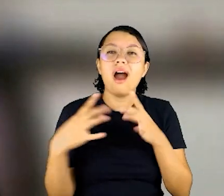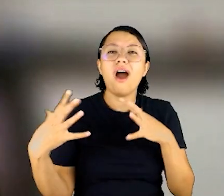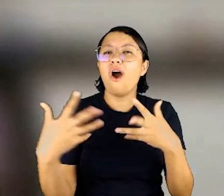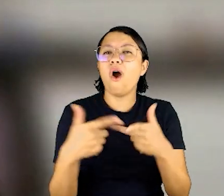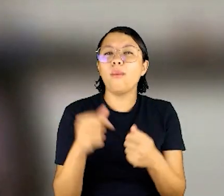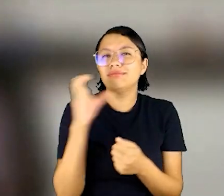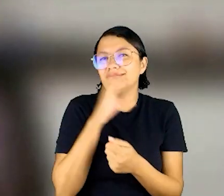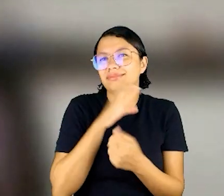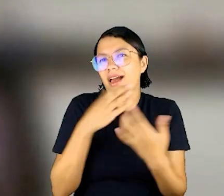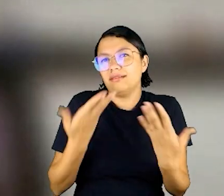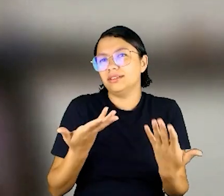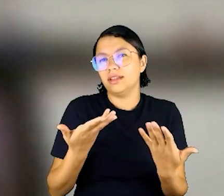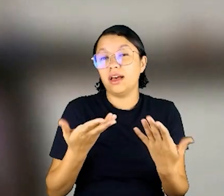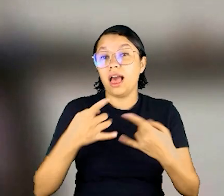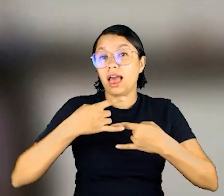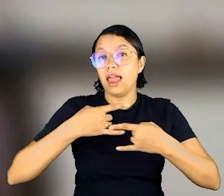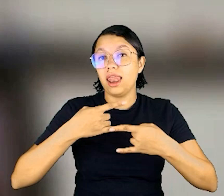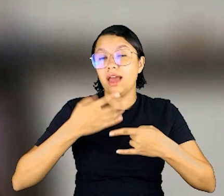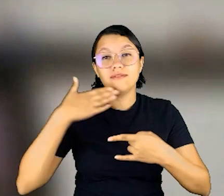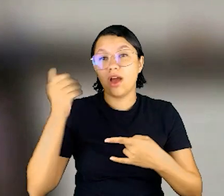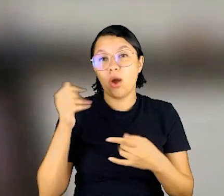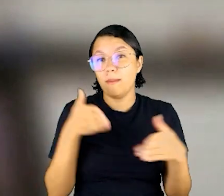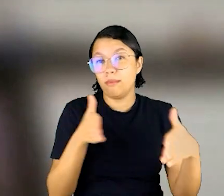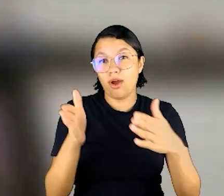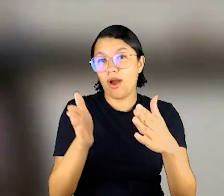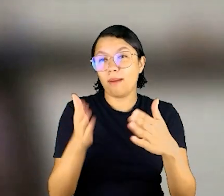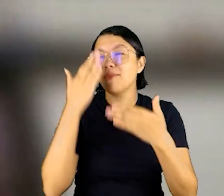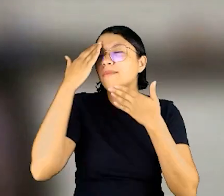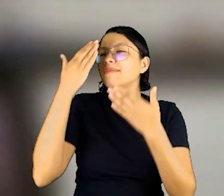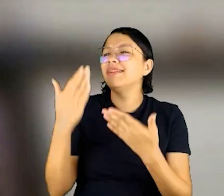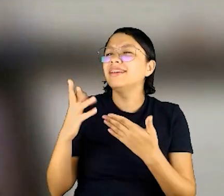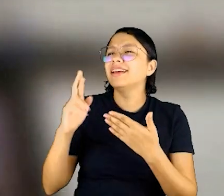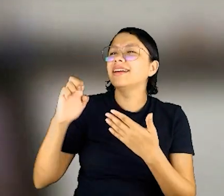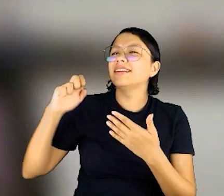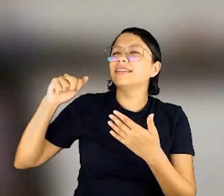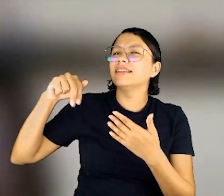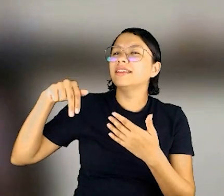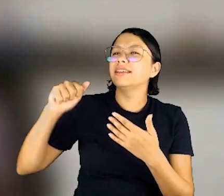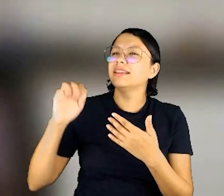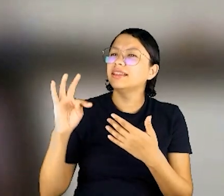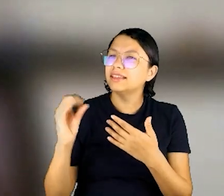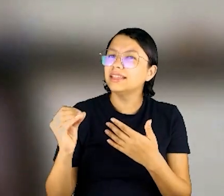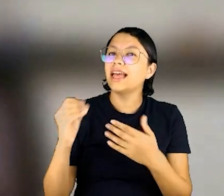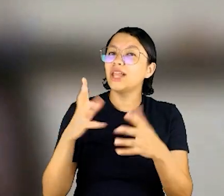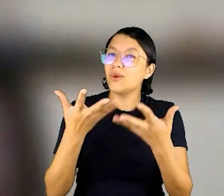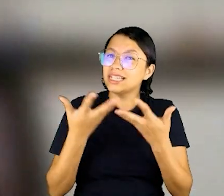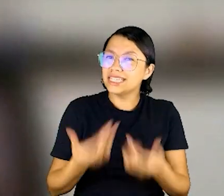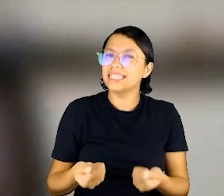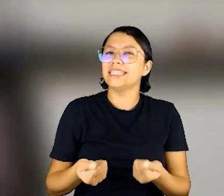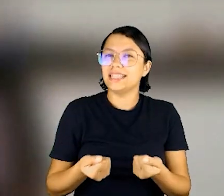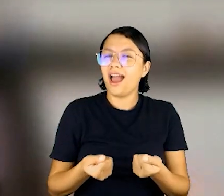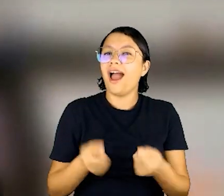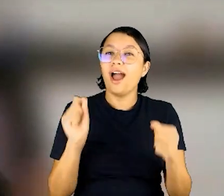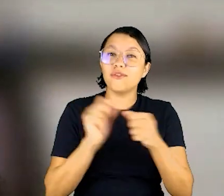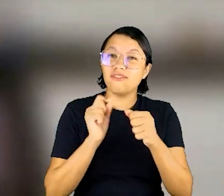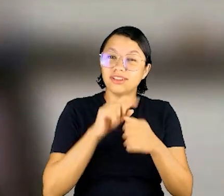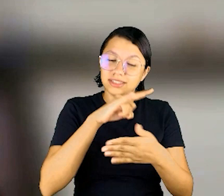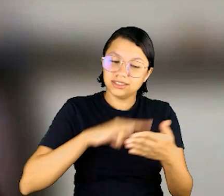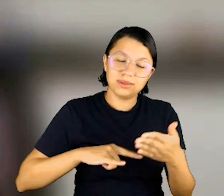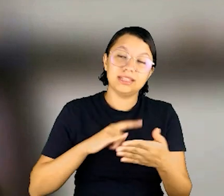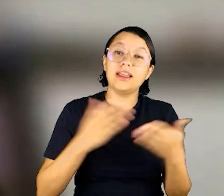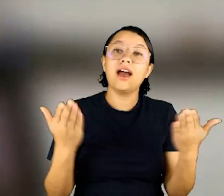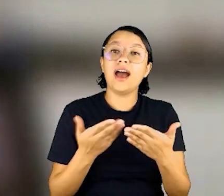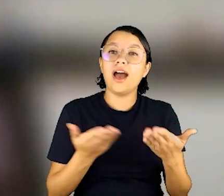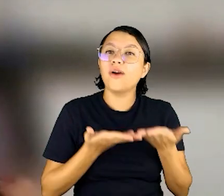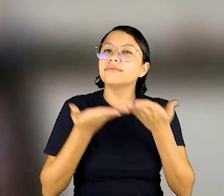hoje todo mundo tem pressa. Então, a live é o melhor caminho. Muito obrigada, Renato, por ter aceitado o desafio aí, de